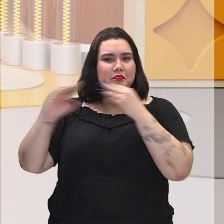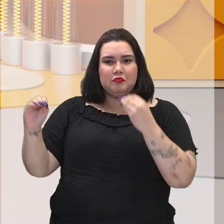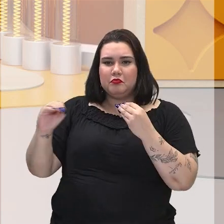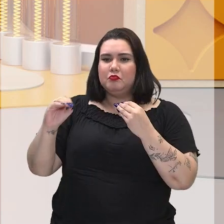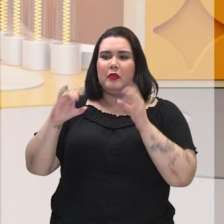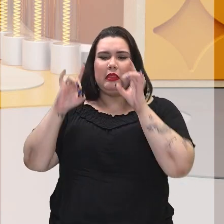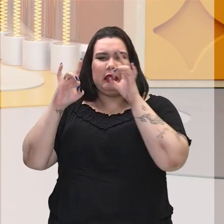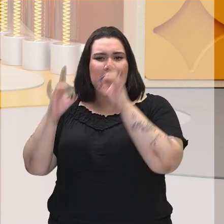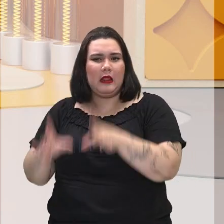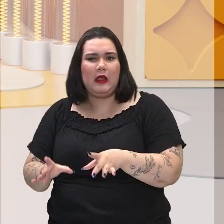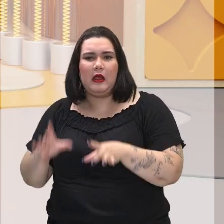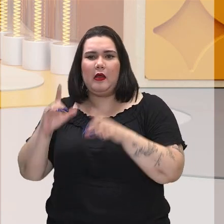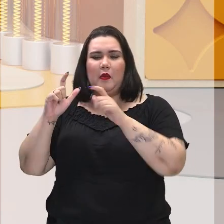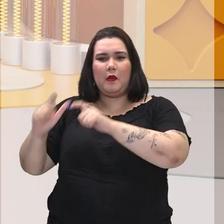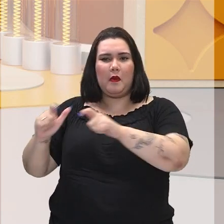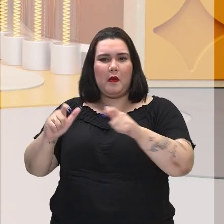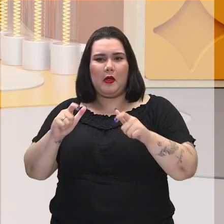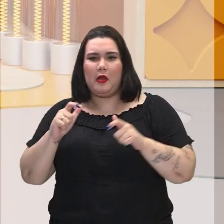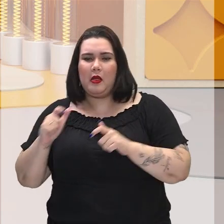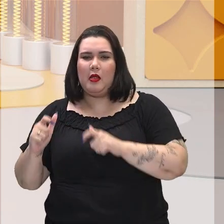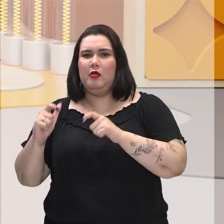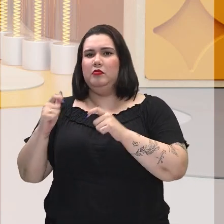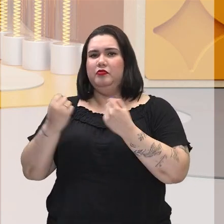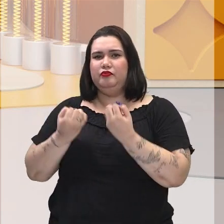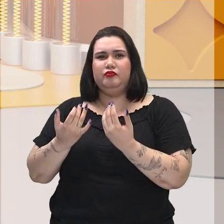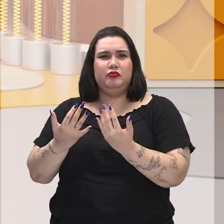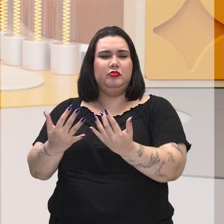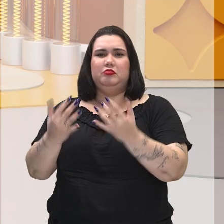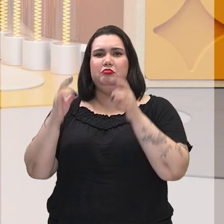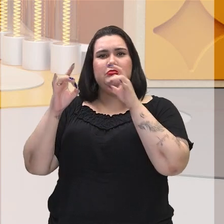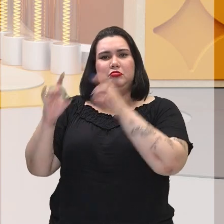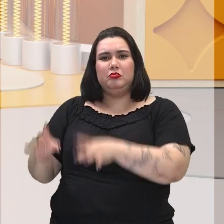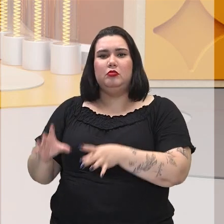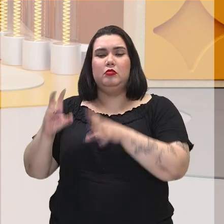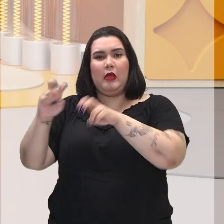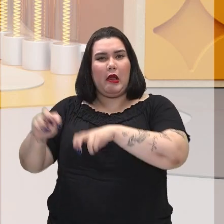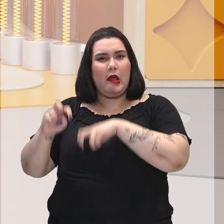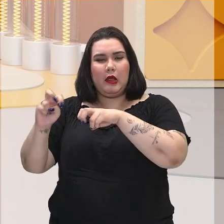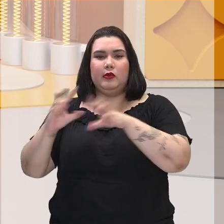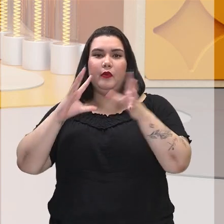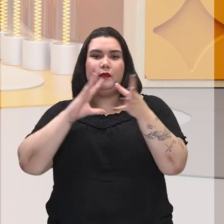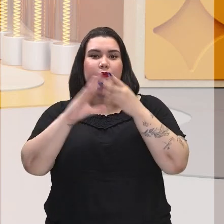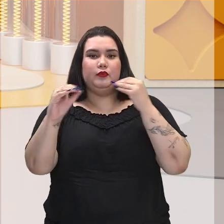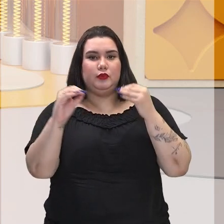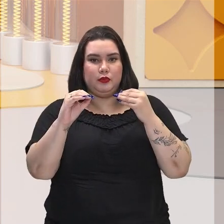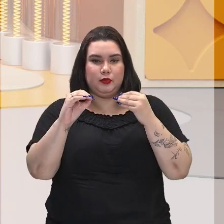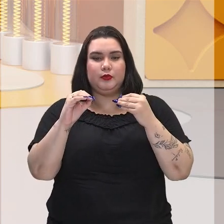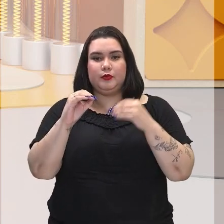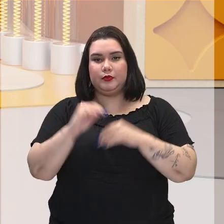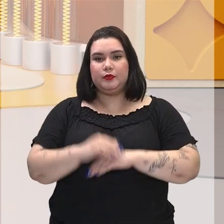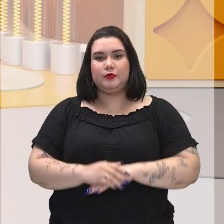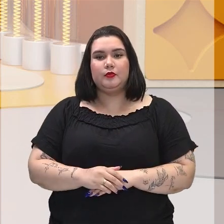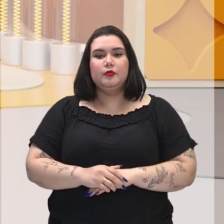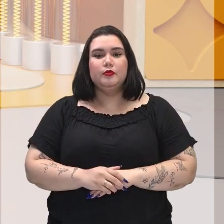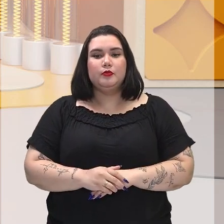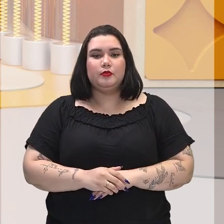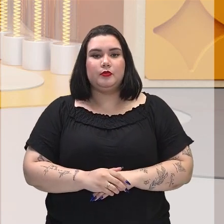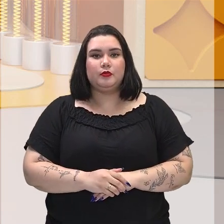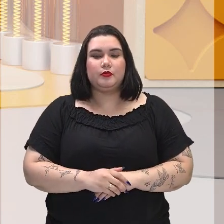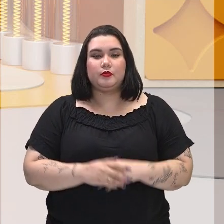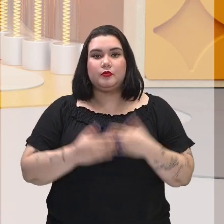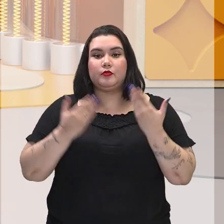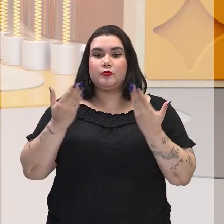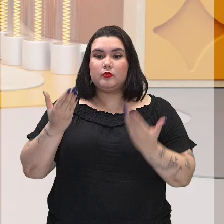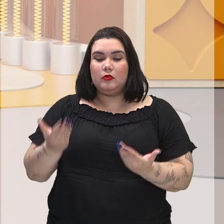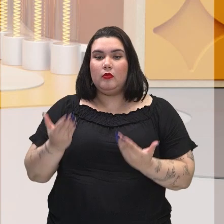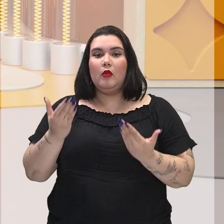largando ali as roças, as áreas de trabalho e se interiorizavam ainda mais nas matas. E isso,